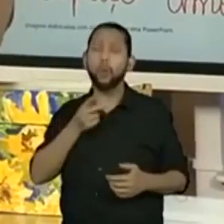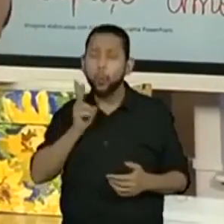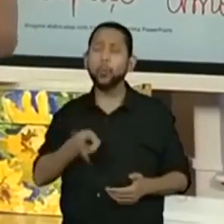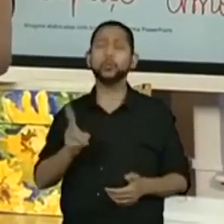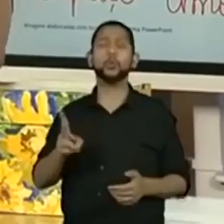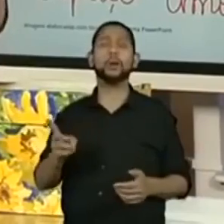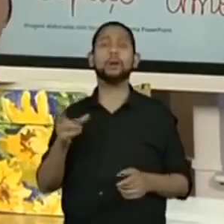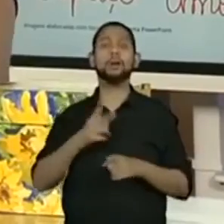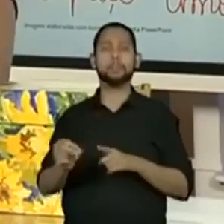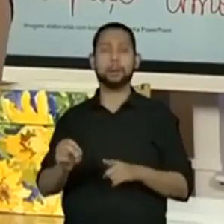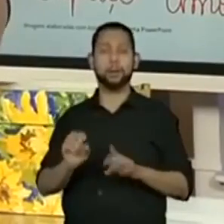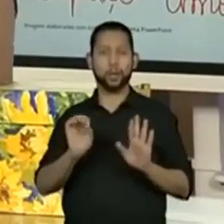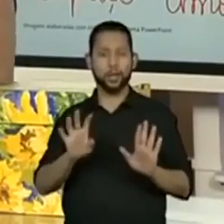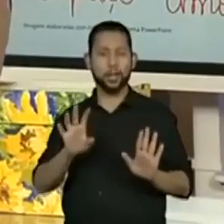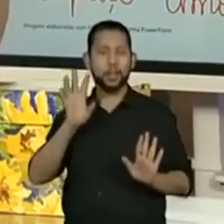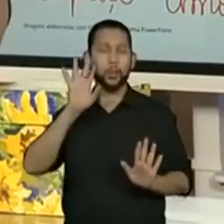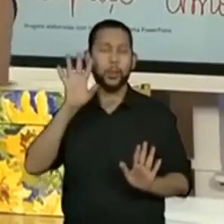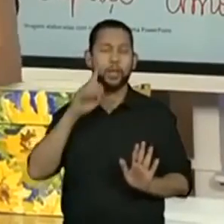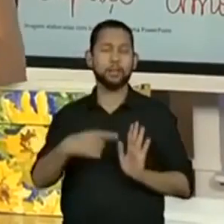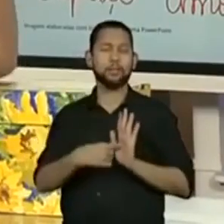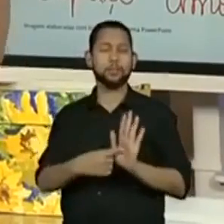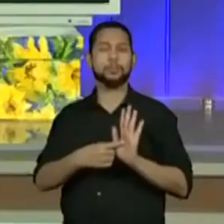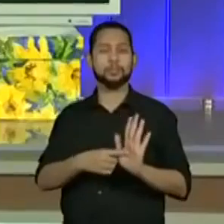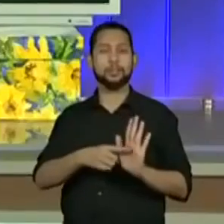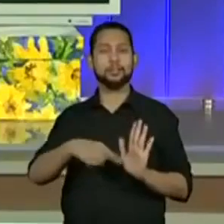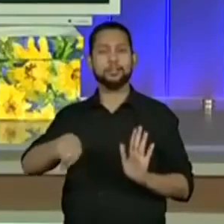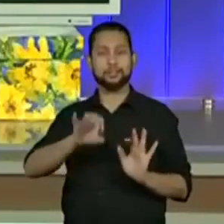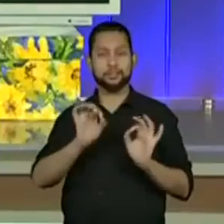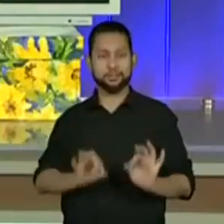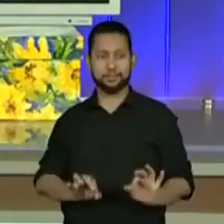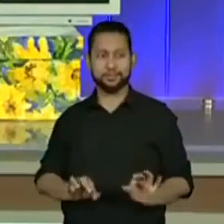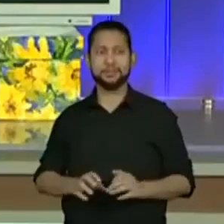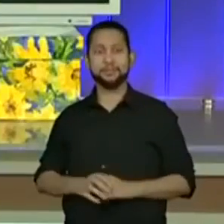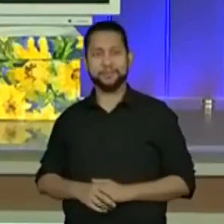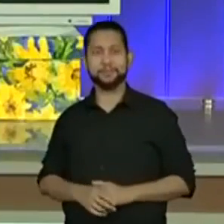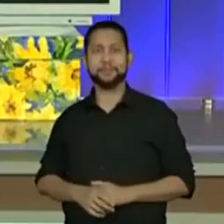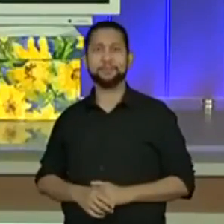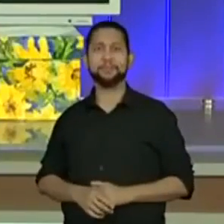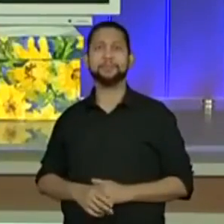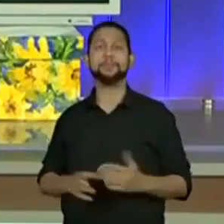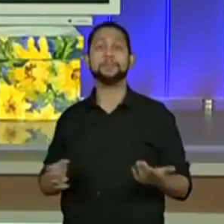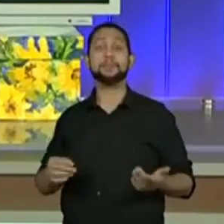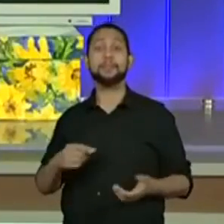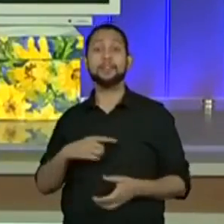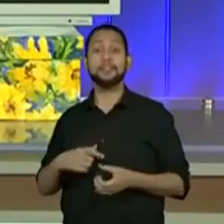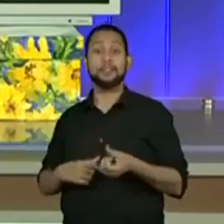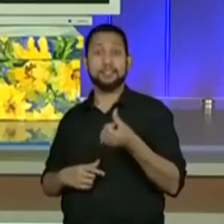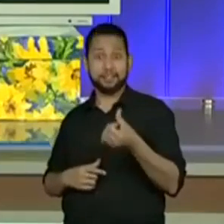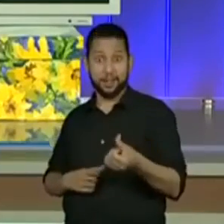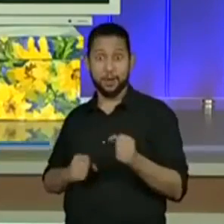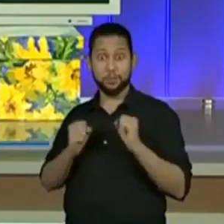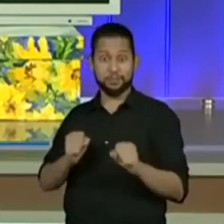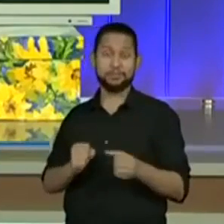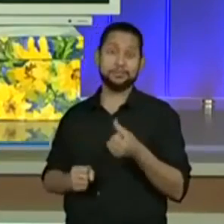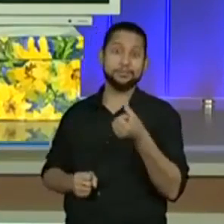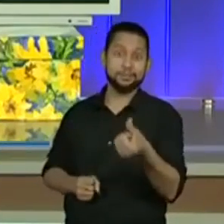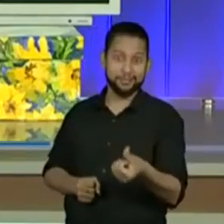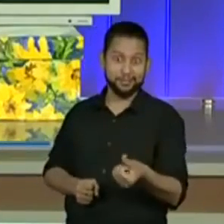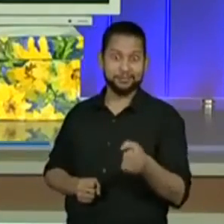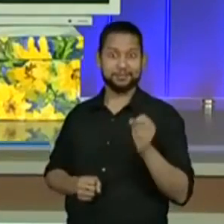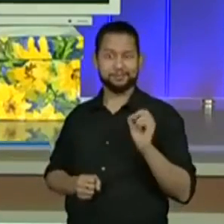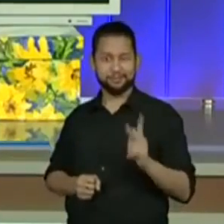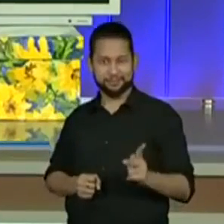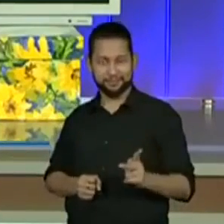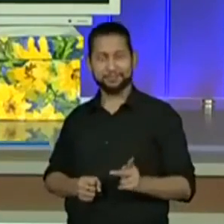Então, vamos ficar só na teoria, tá? Está tudo certo, então é isso, tá? Então, seis possibilidades aqui nesse caso, ok?